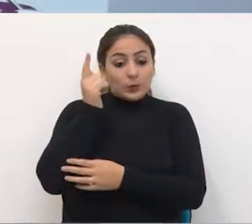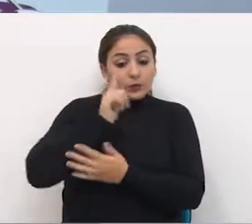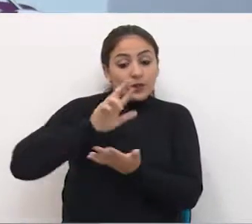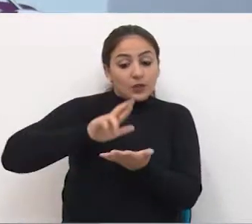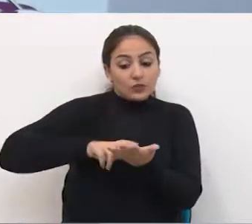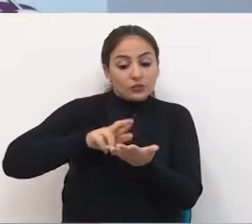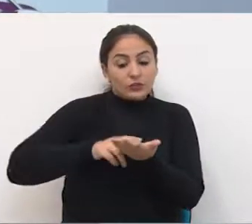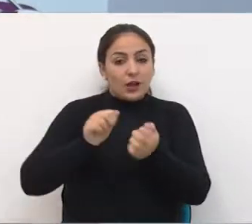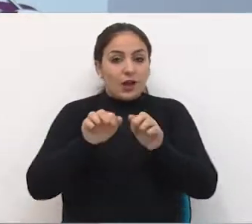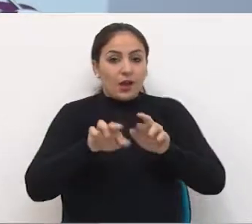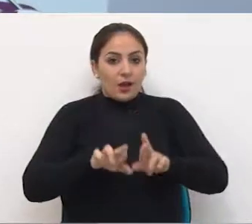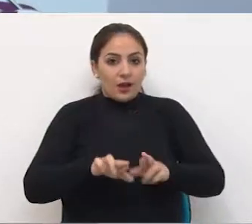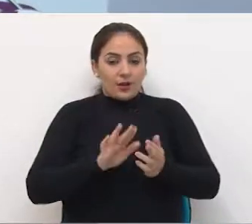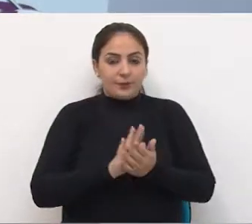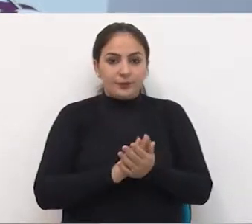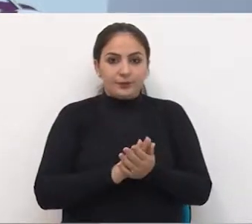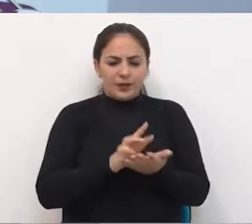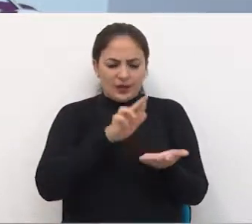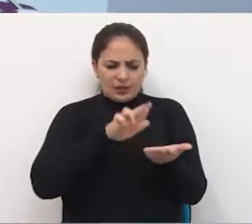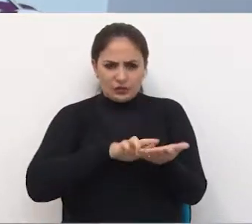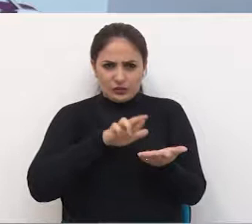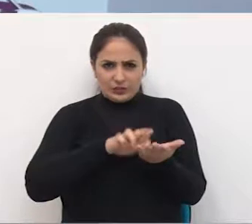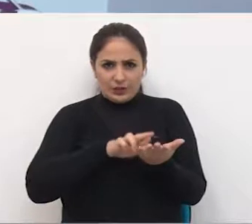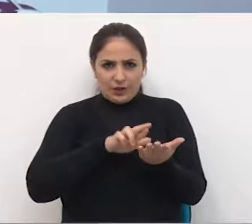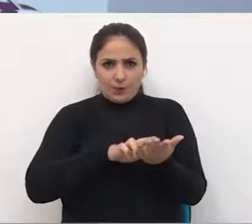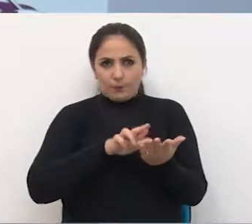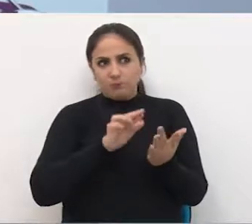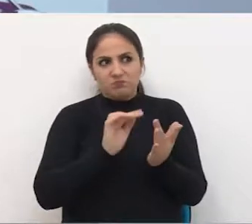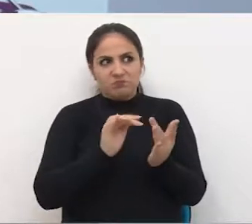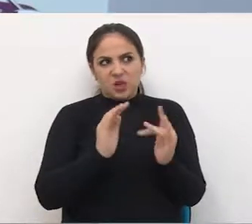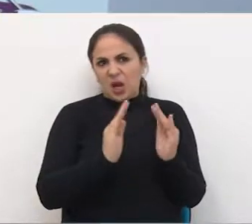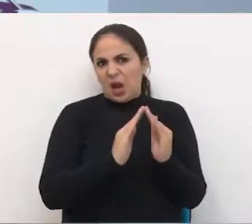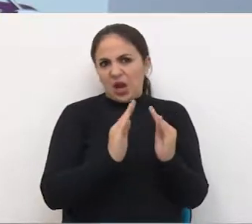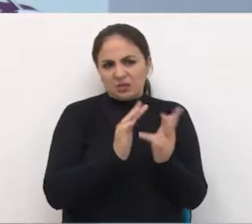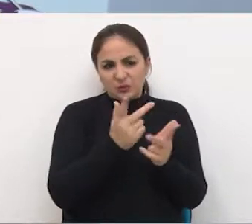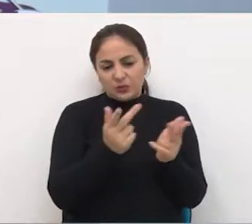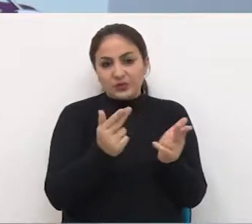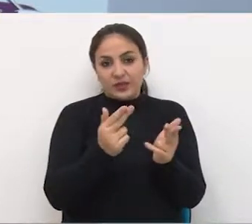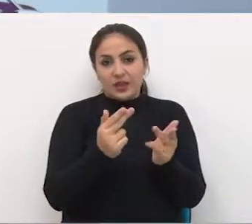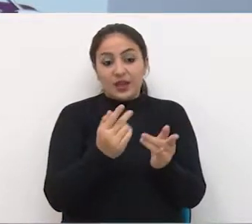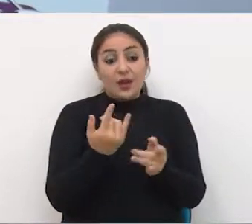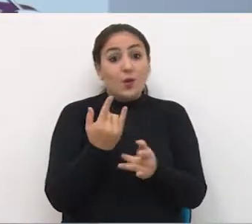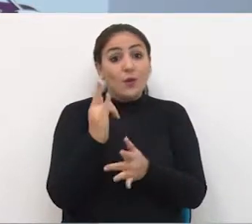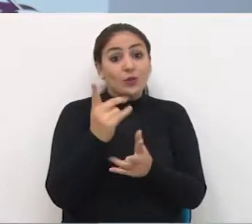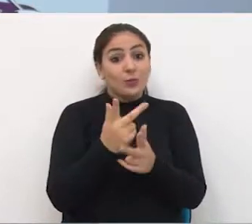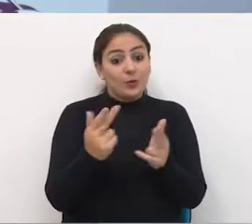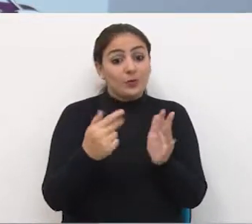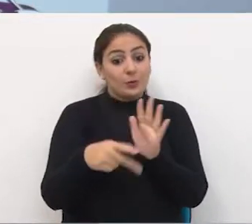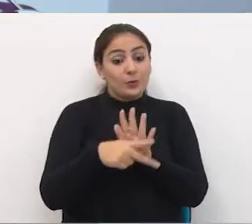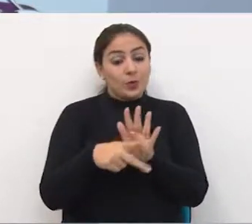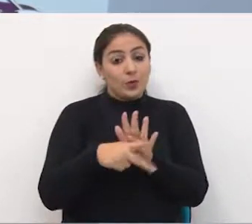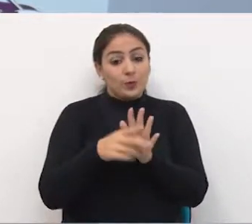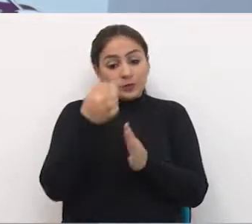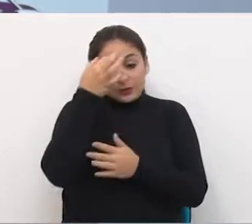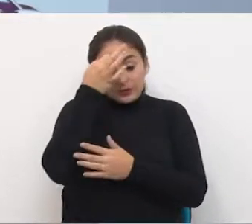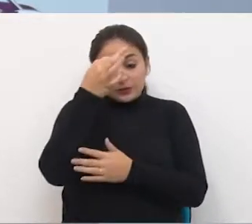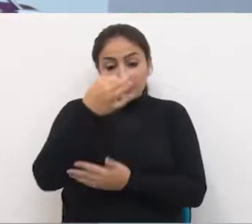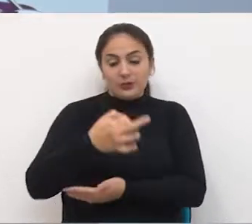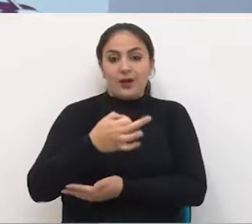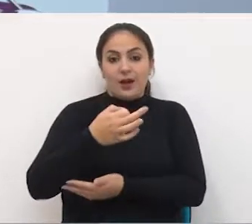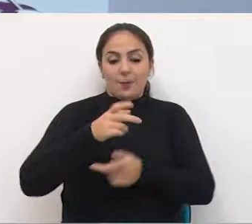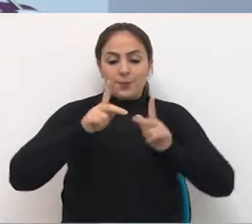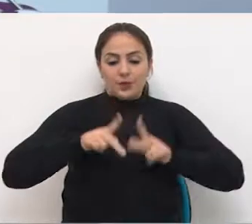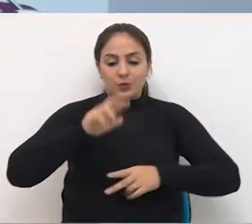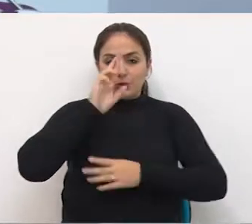regularização das áreas. Regularizar um imóvel é, em última instância, dar a dignidade para